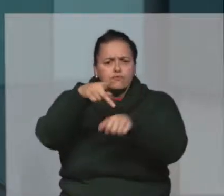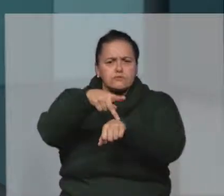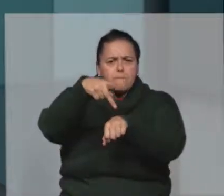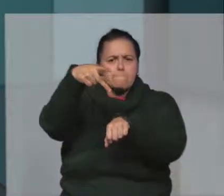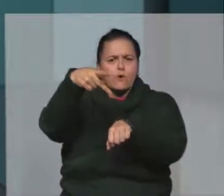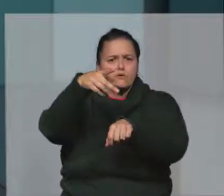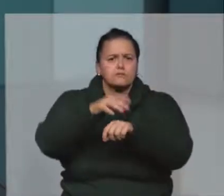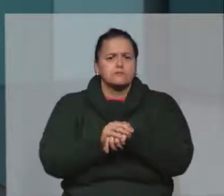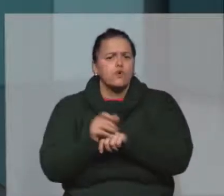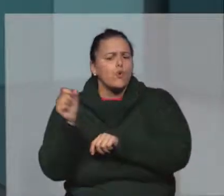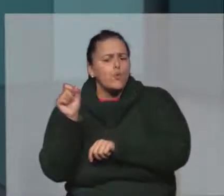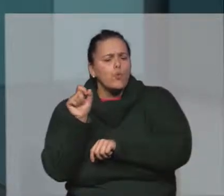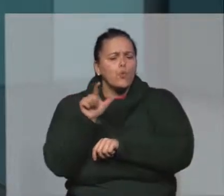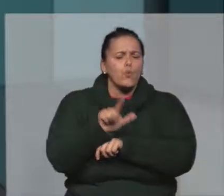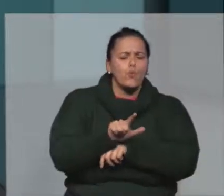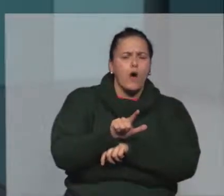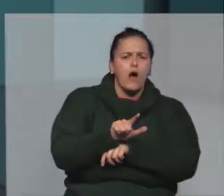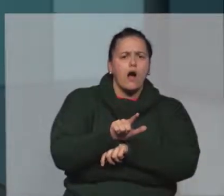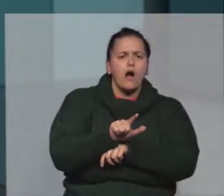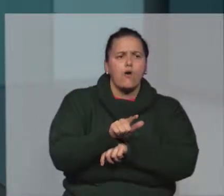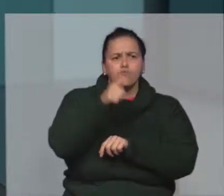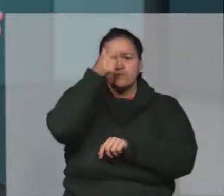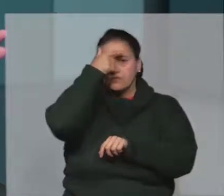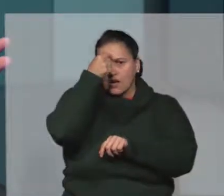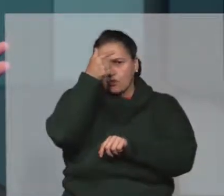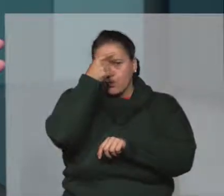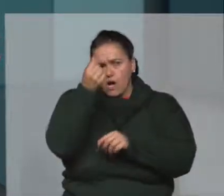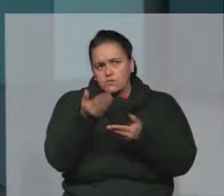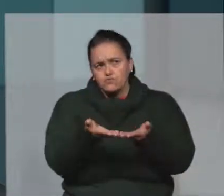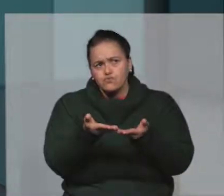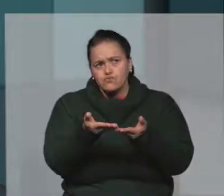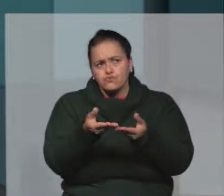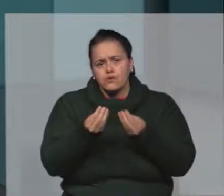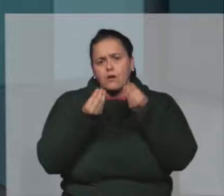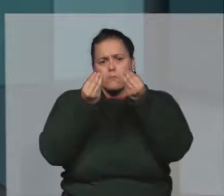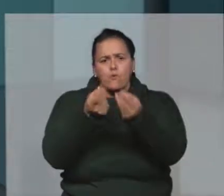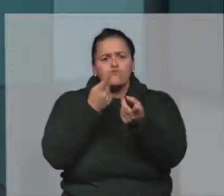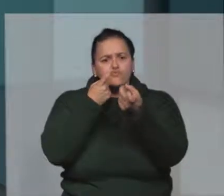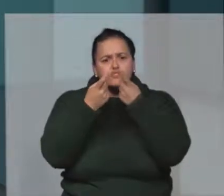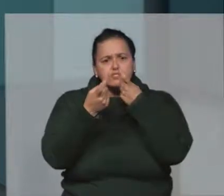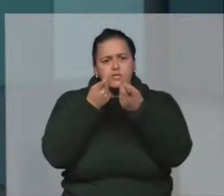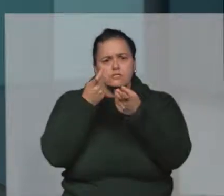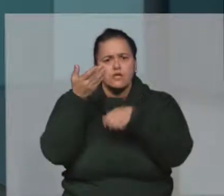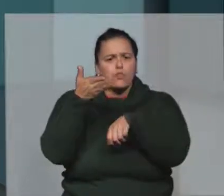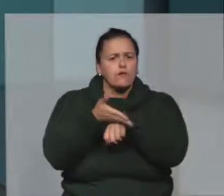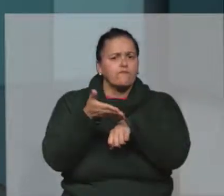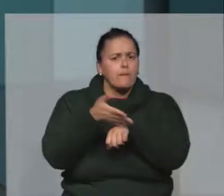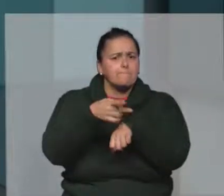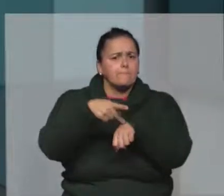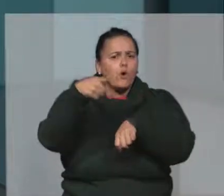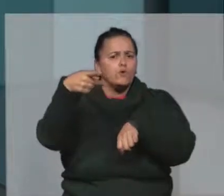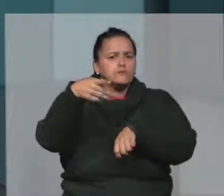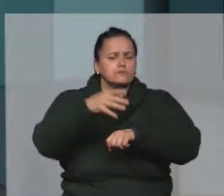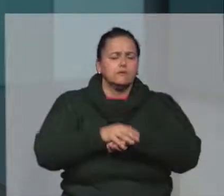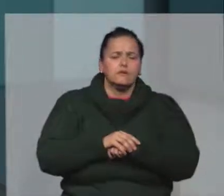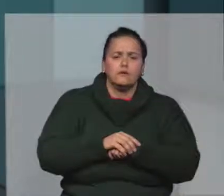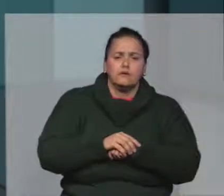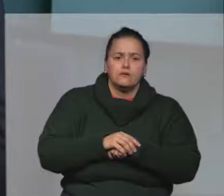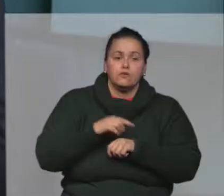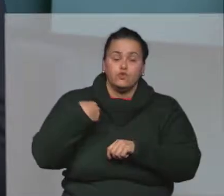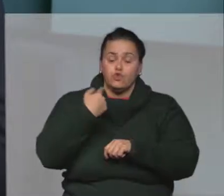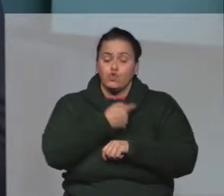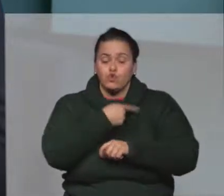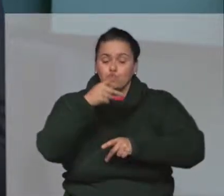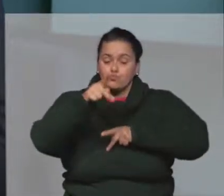dessa pós-graduação, quais são os graduados que é o público de interesse dessa pós-graduação? Bom,